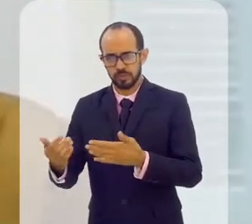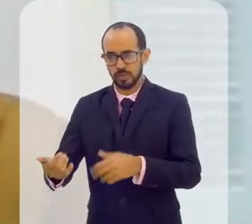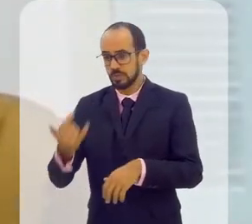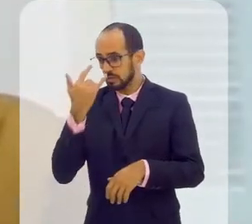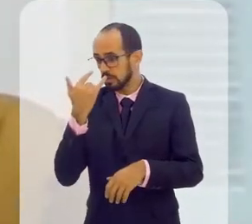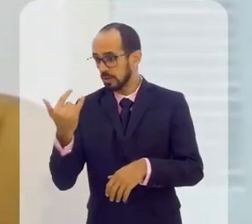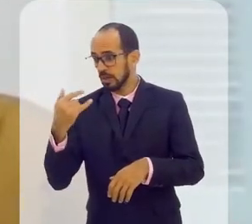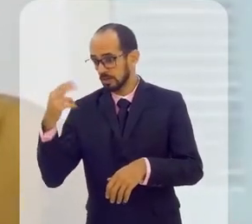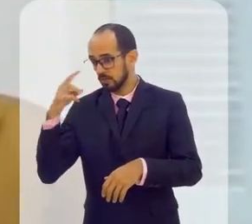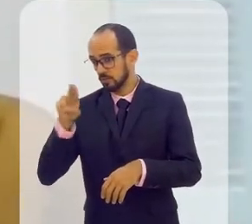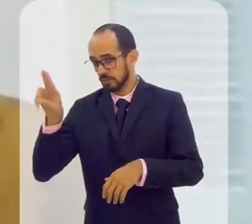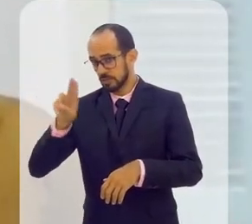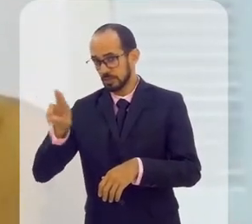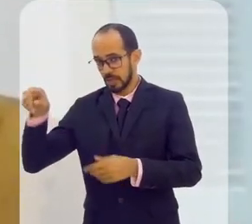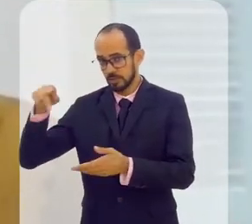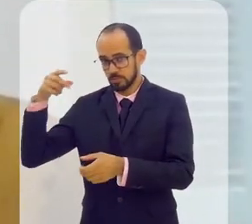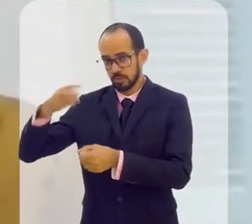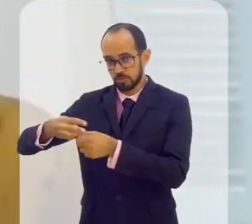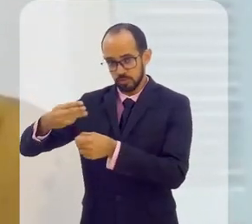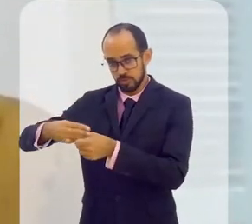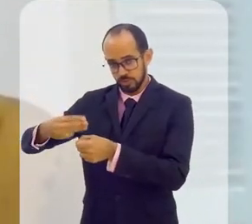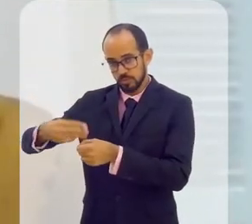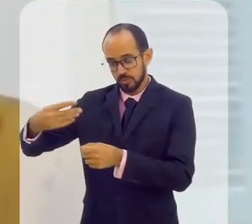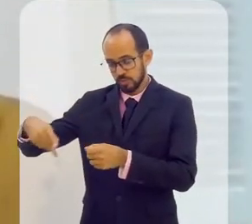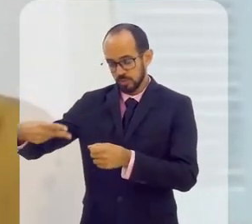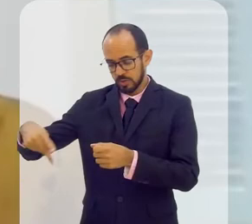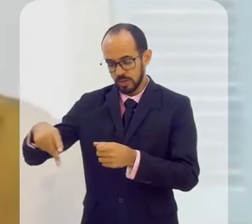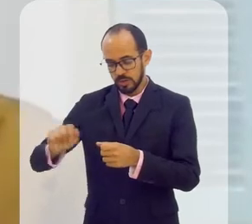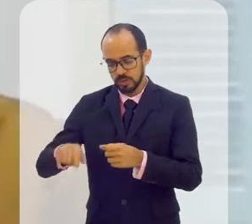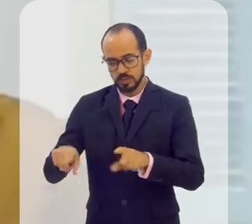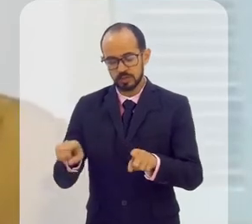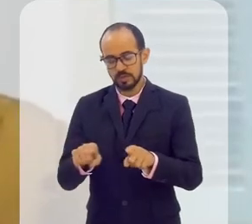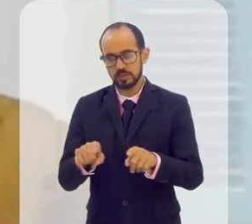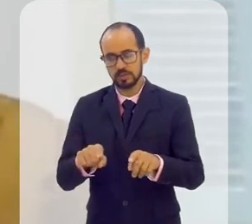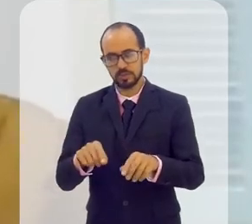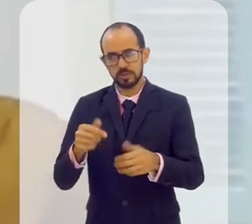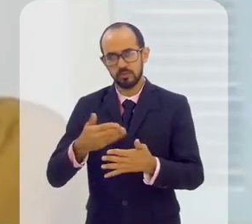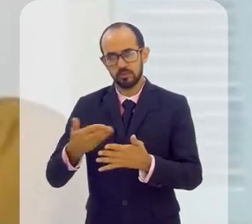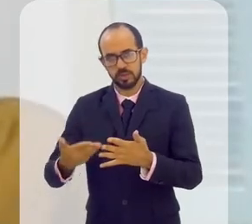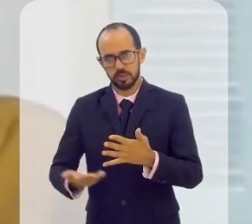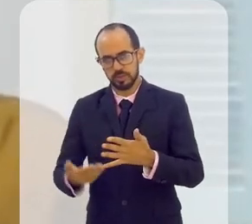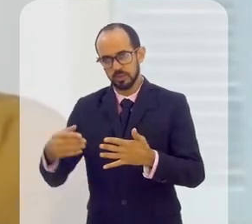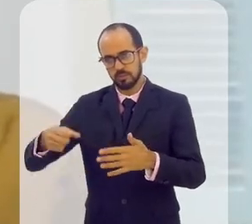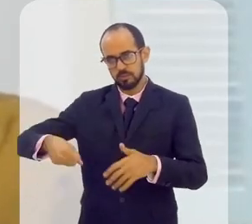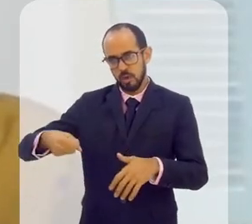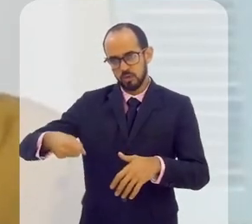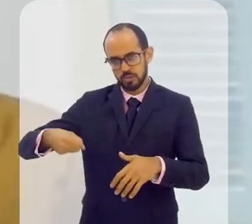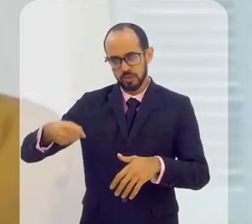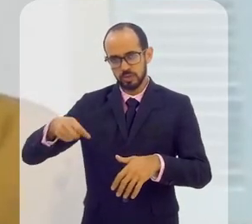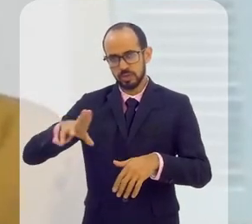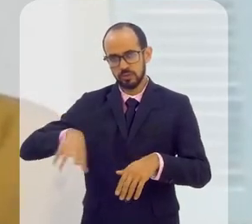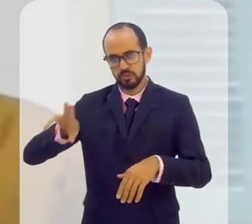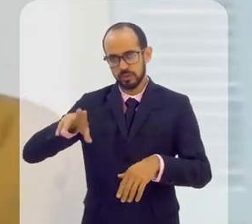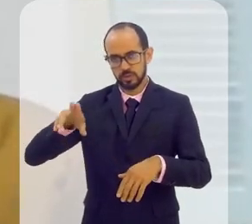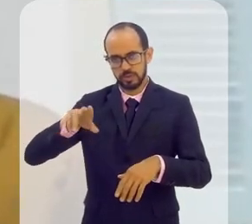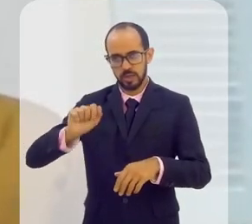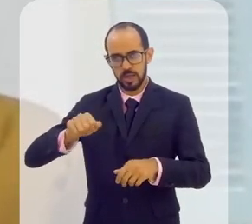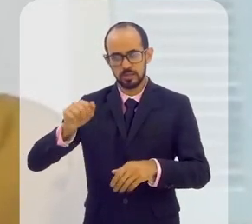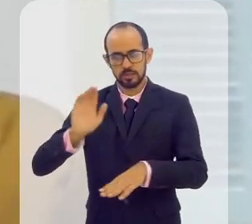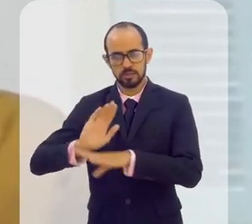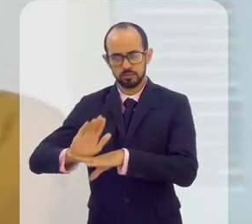universidades e instituições de ensino superior para o município, também financiando bolsas nas instituições